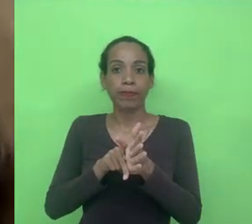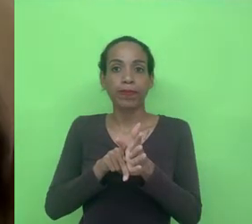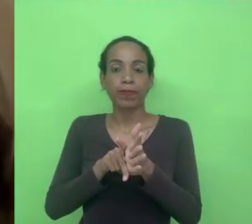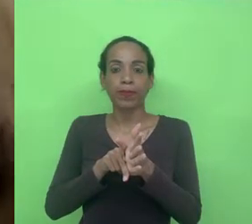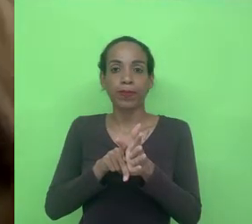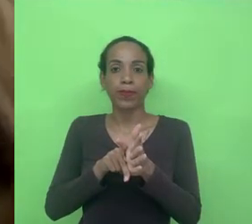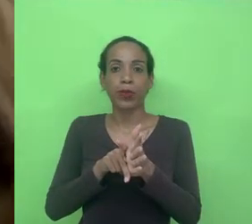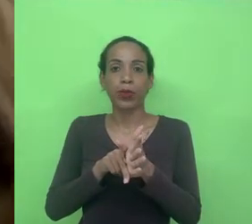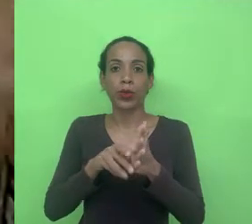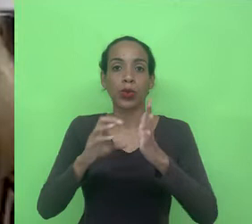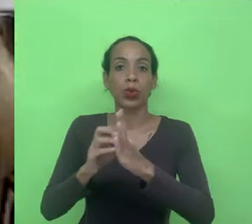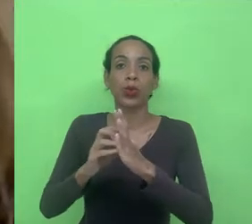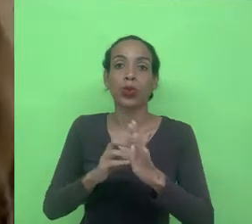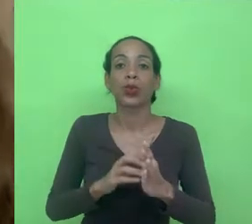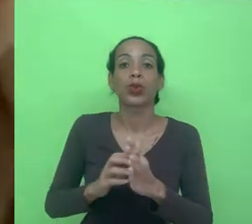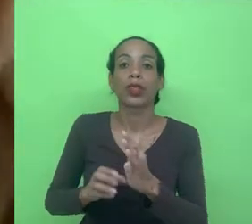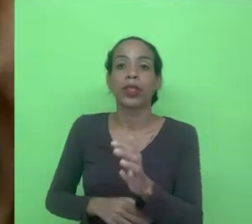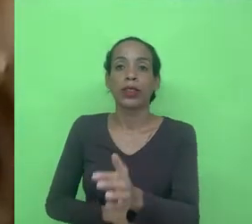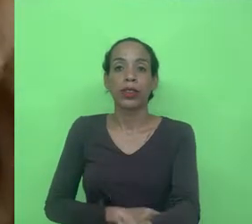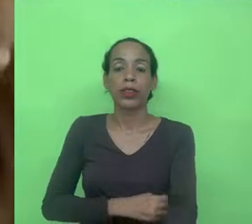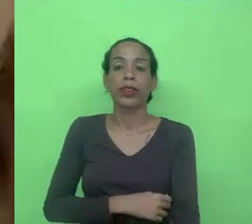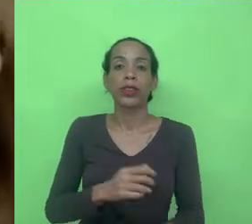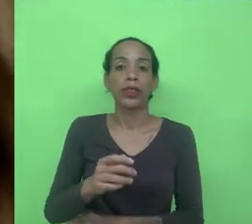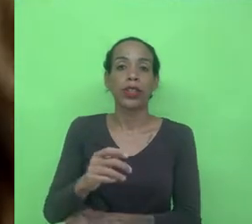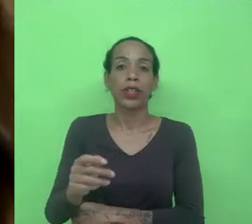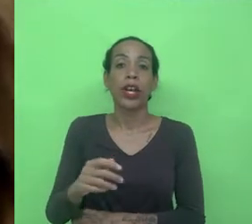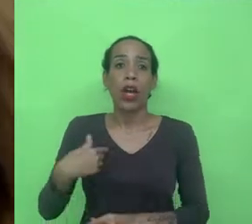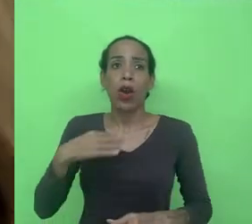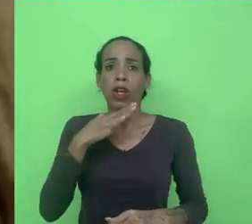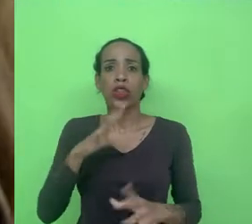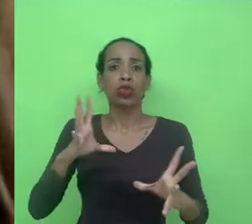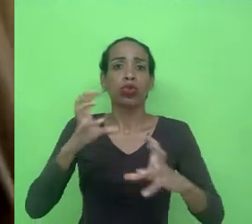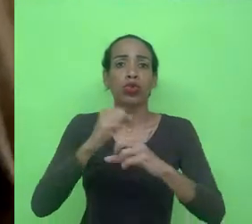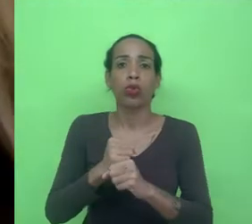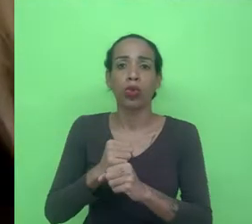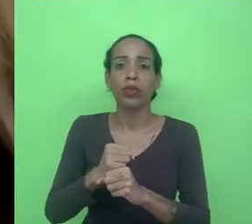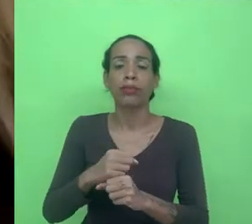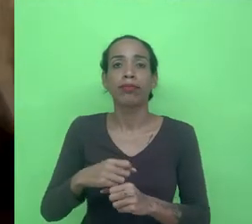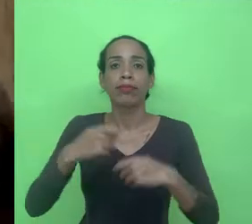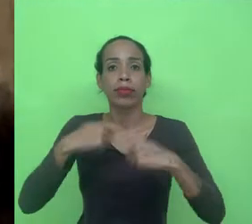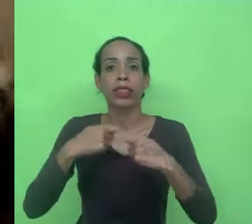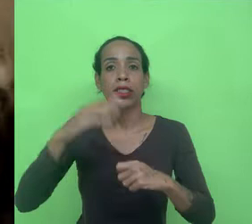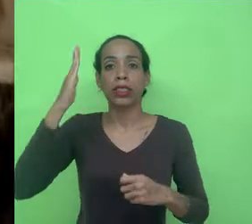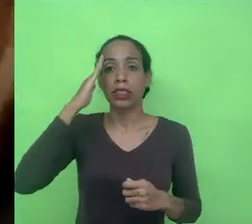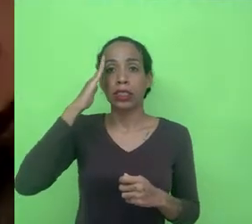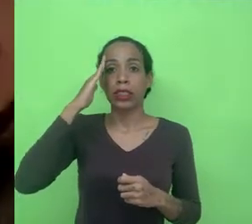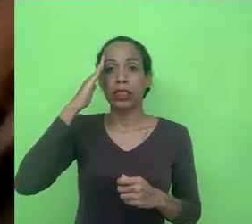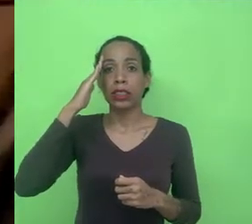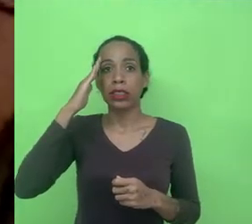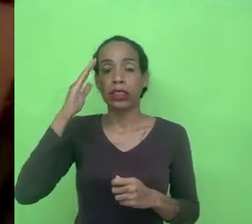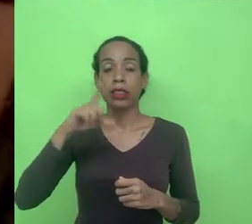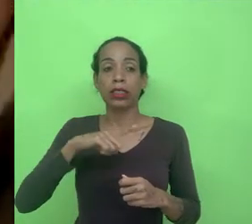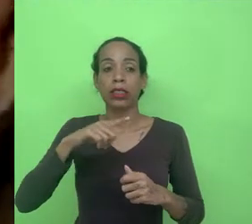dados acho que todos nós temos partido a premissa que hoje a gente navega na rede e deixamos